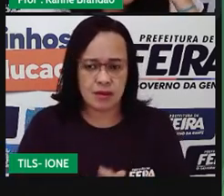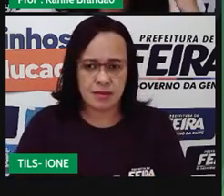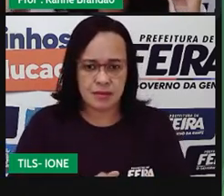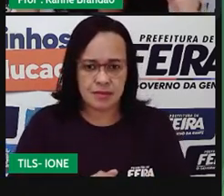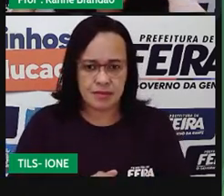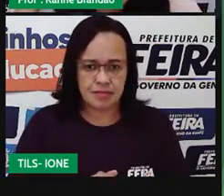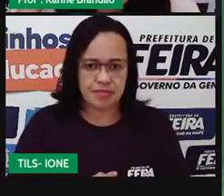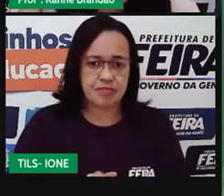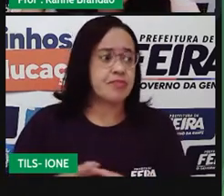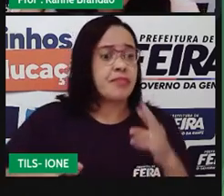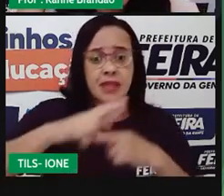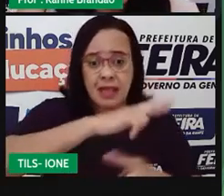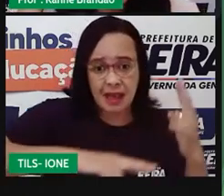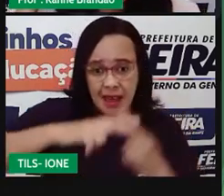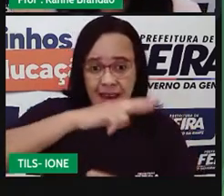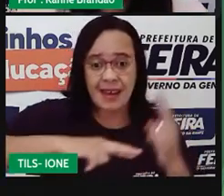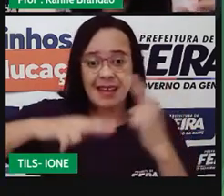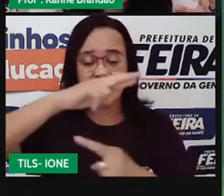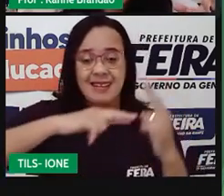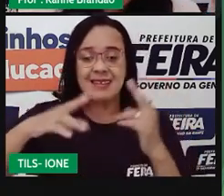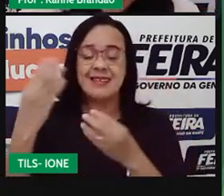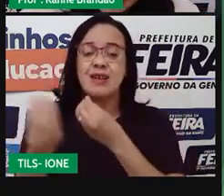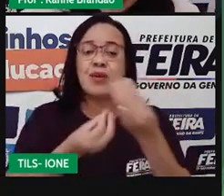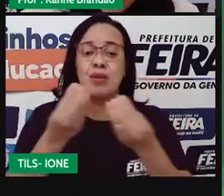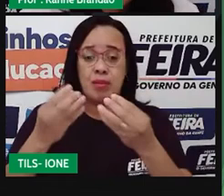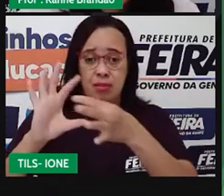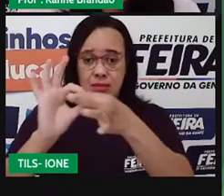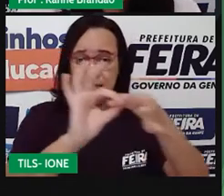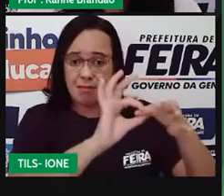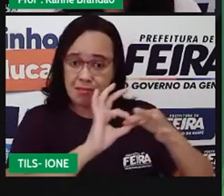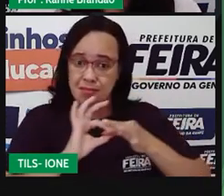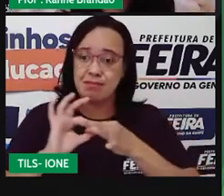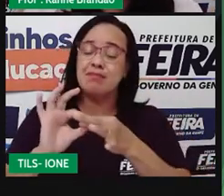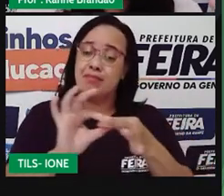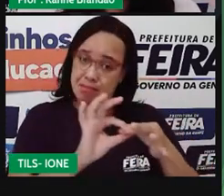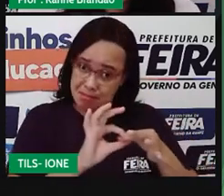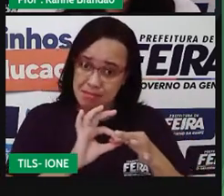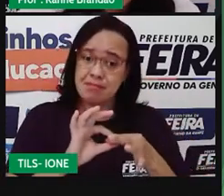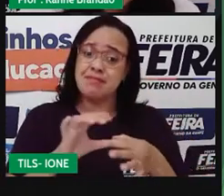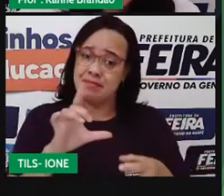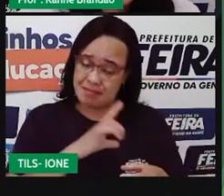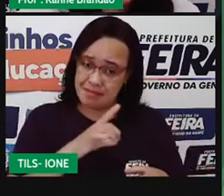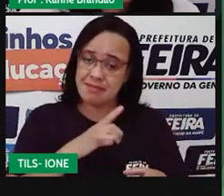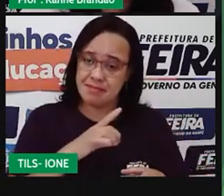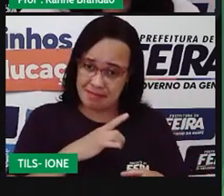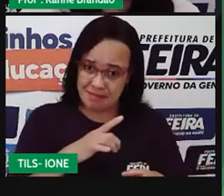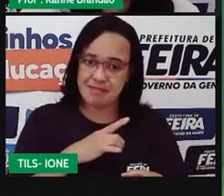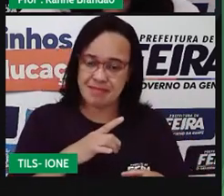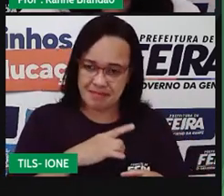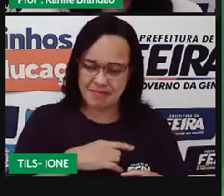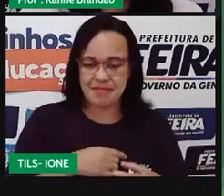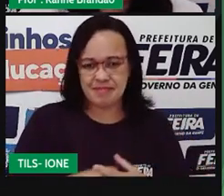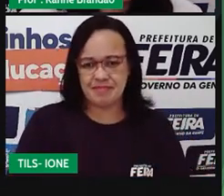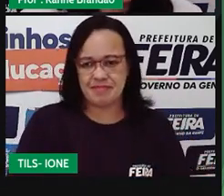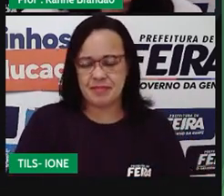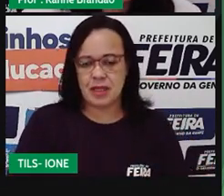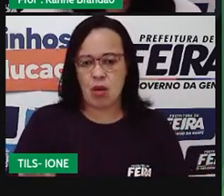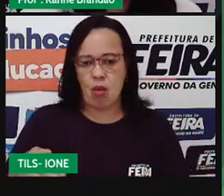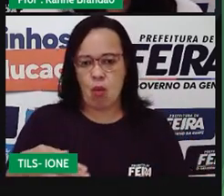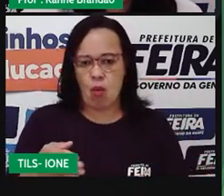relação harmônica? Aonde? Preste atenção. Vamos imaginar aqui a situação, por exemplo,